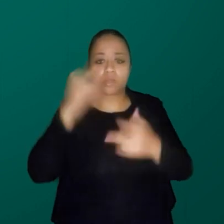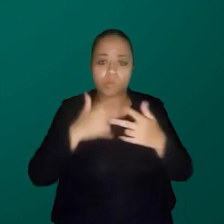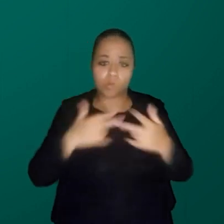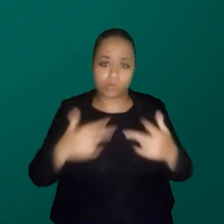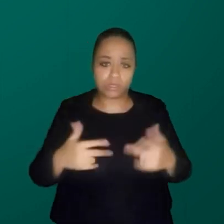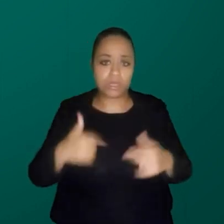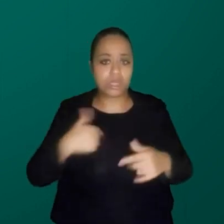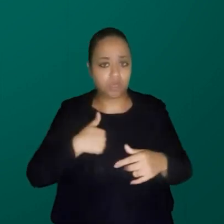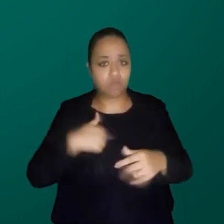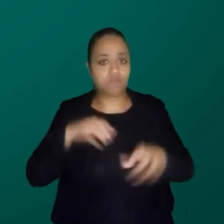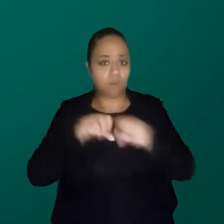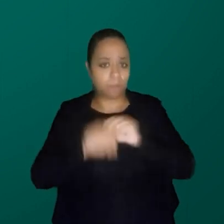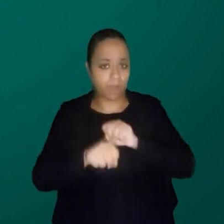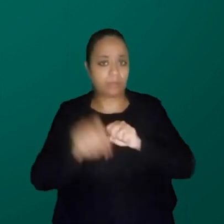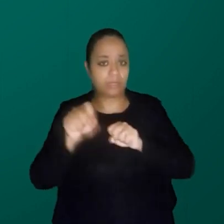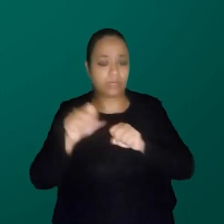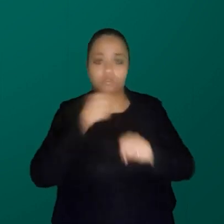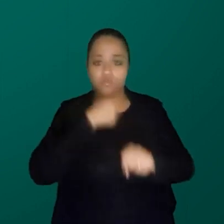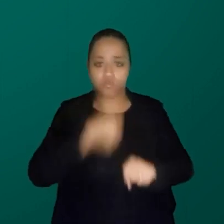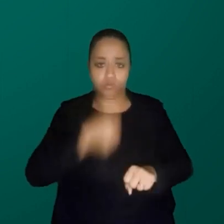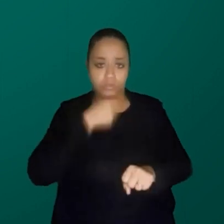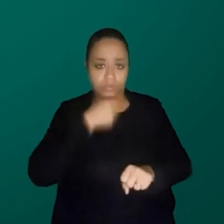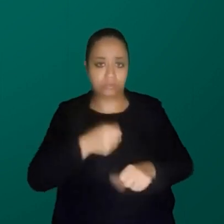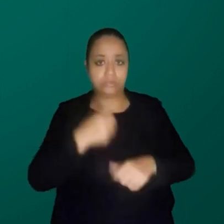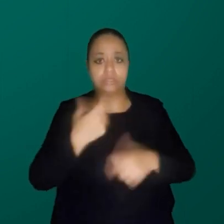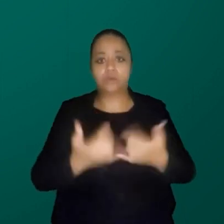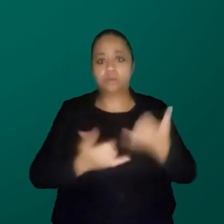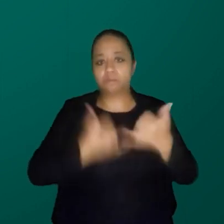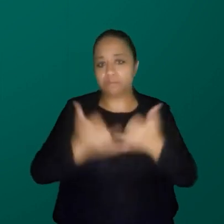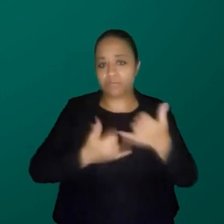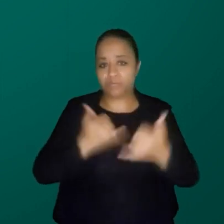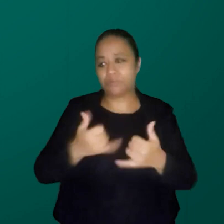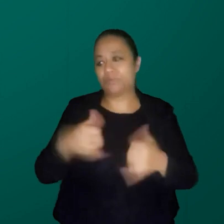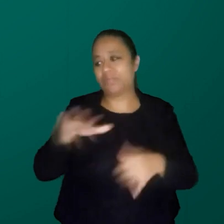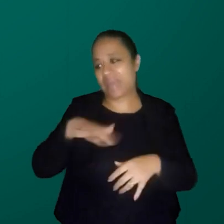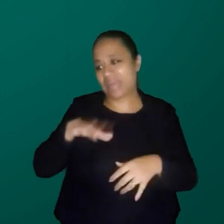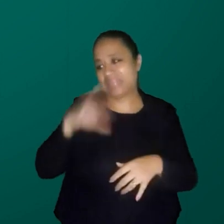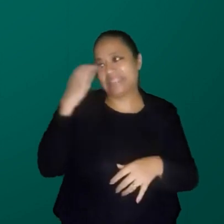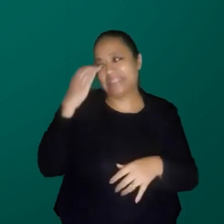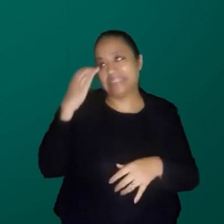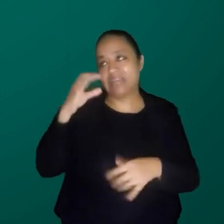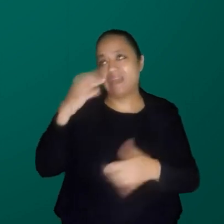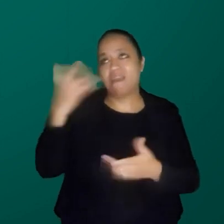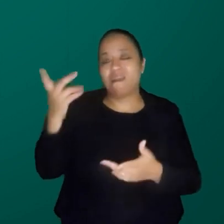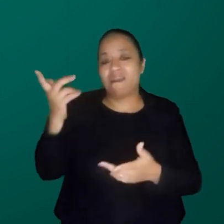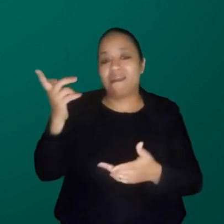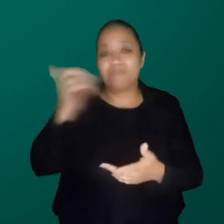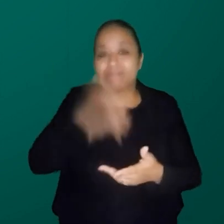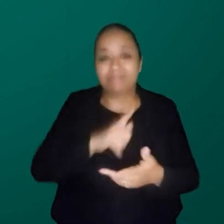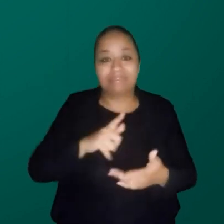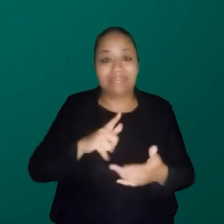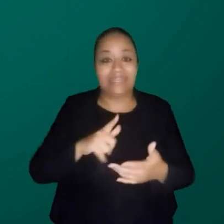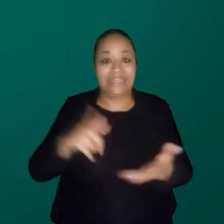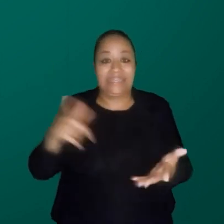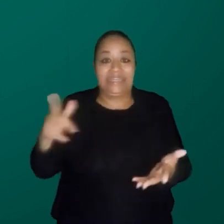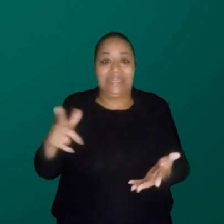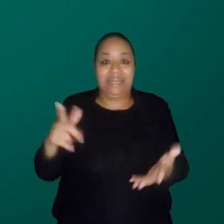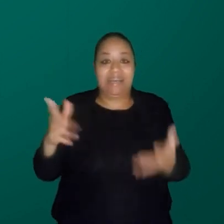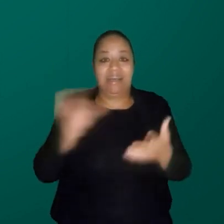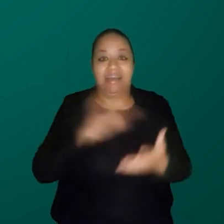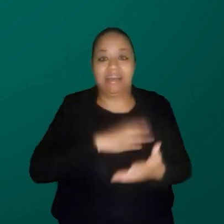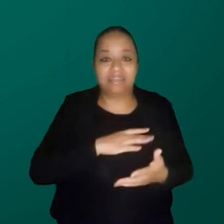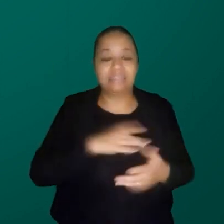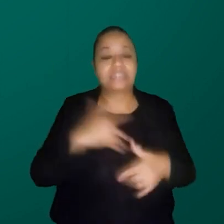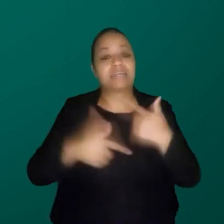jornalista de formação, fico brincando que caí na divulgação científica de paraquedas, meio obrigada, porque fui trabalhar no